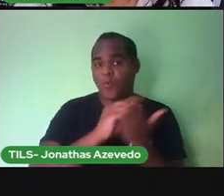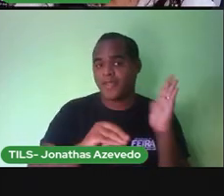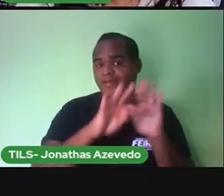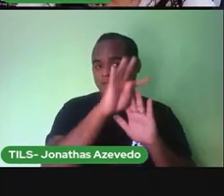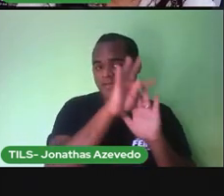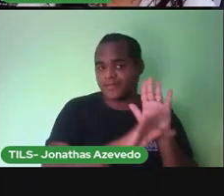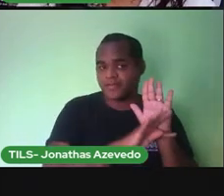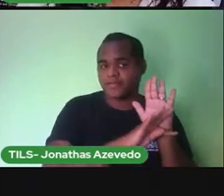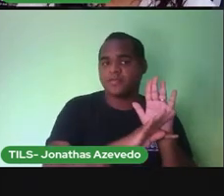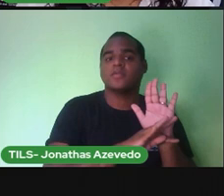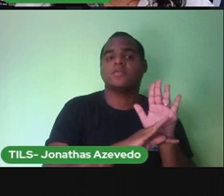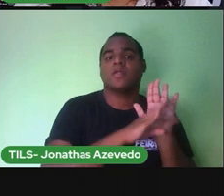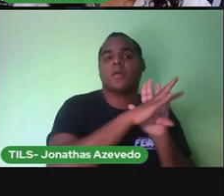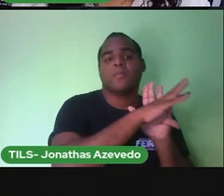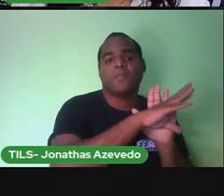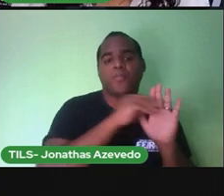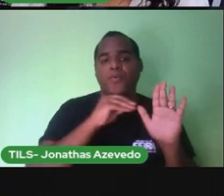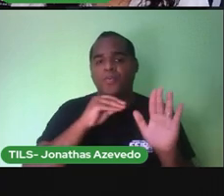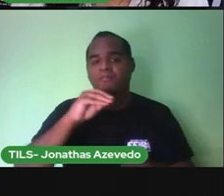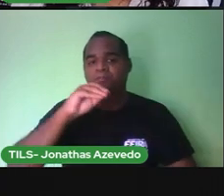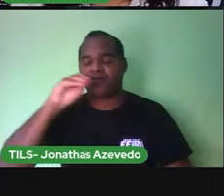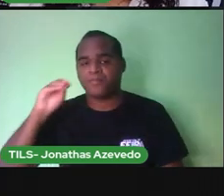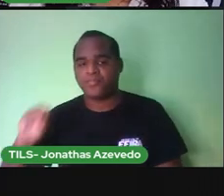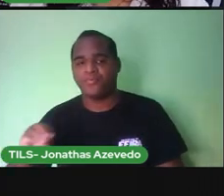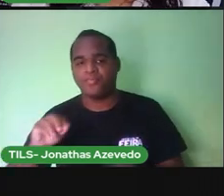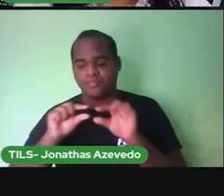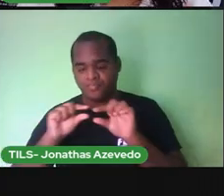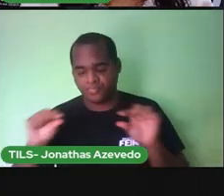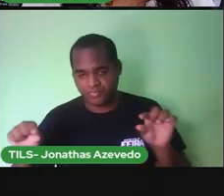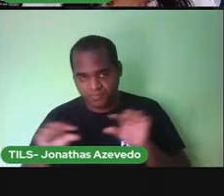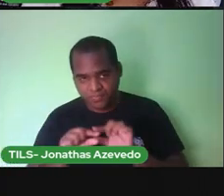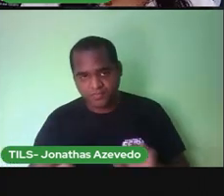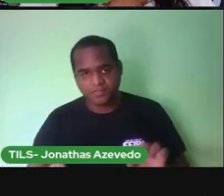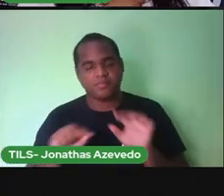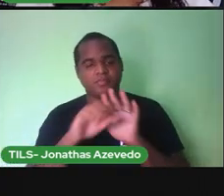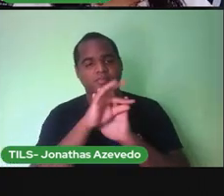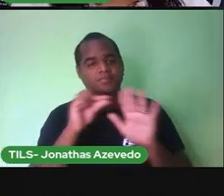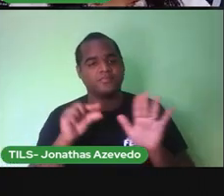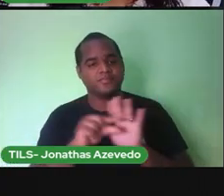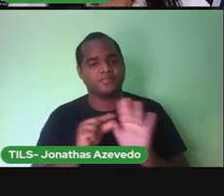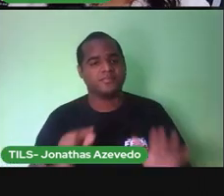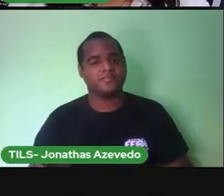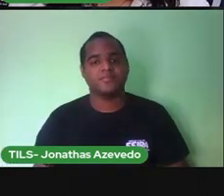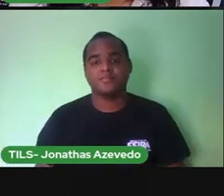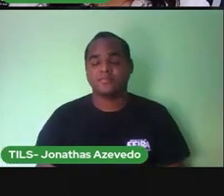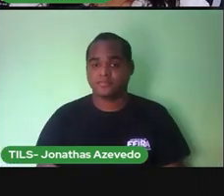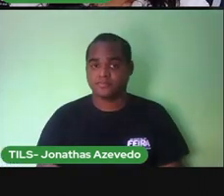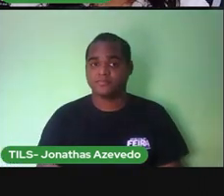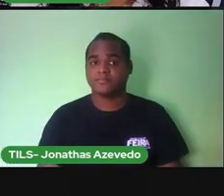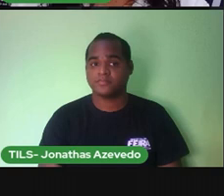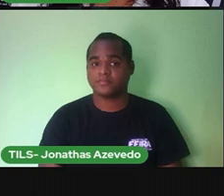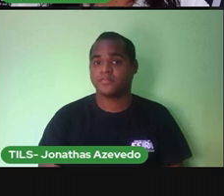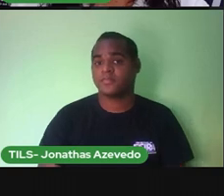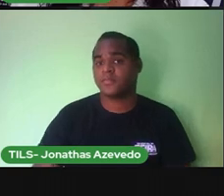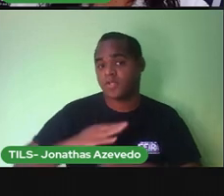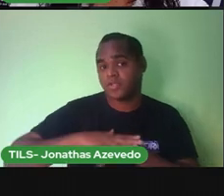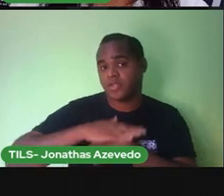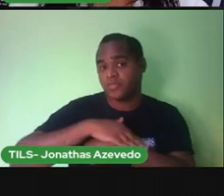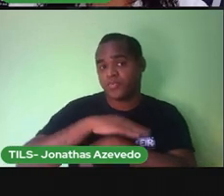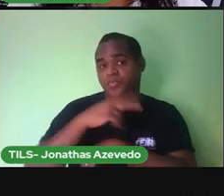As rimas Nas línguas Sapo cururu Na beira do rio